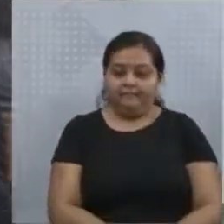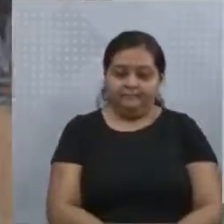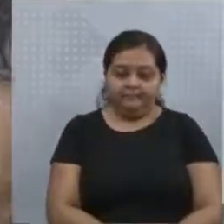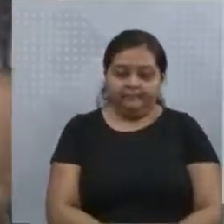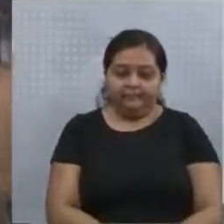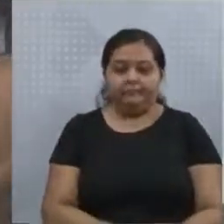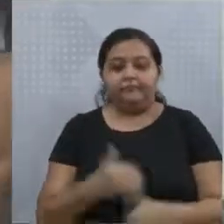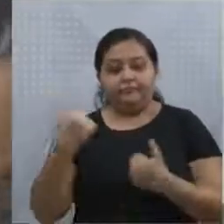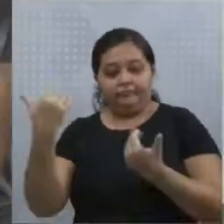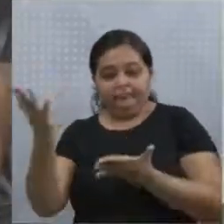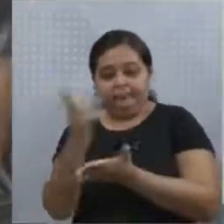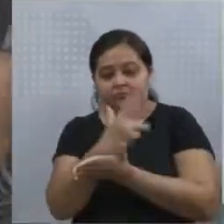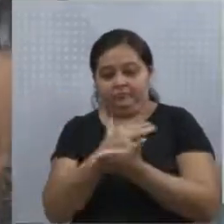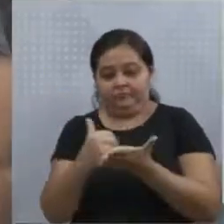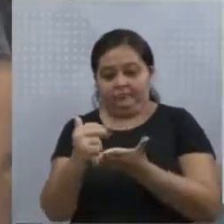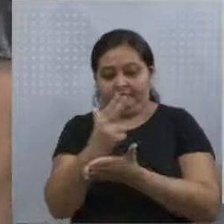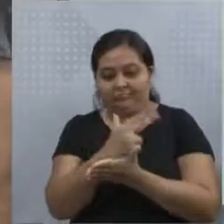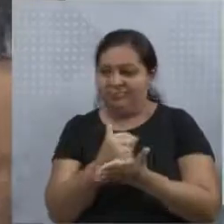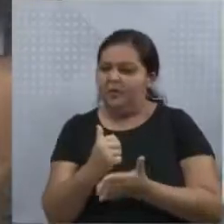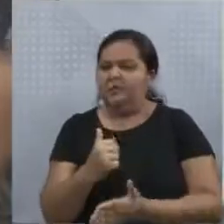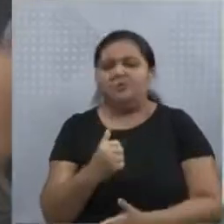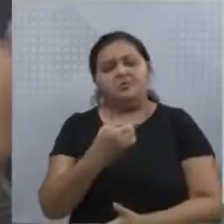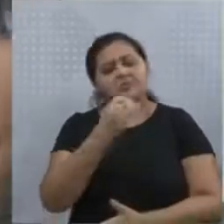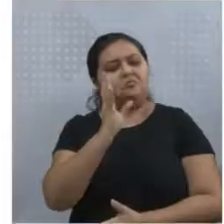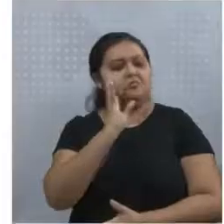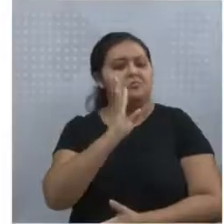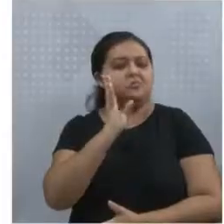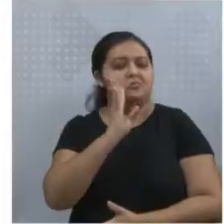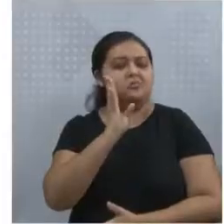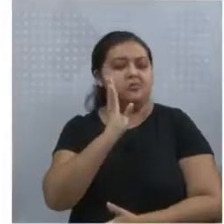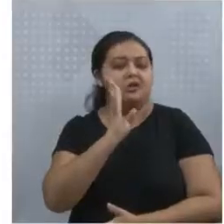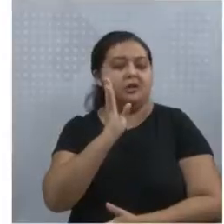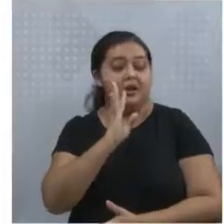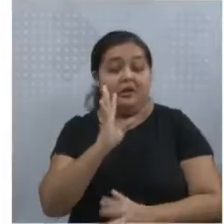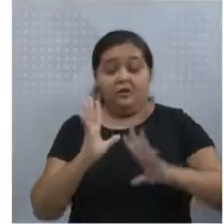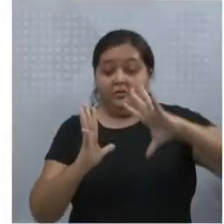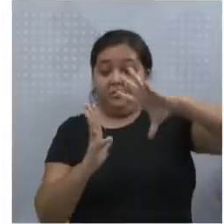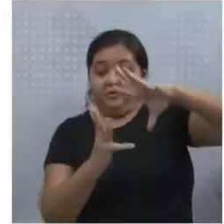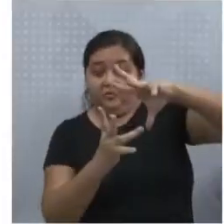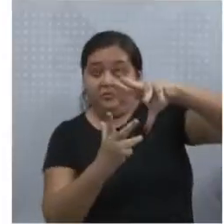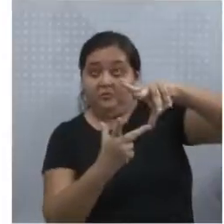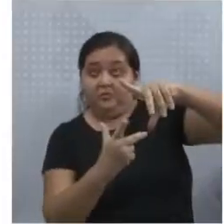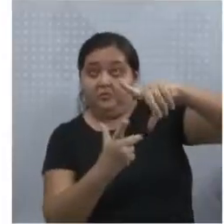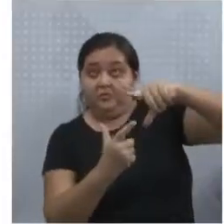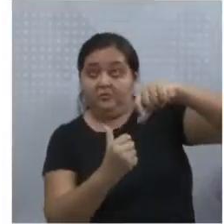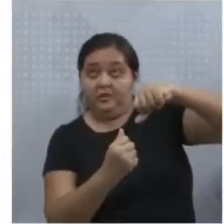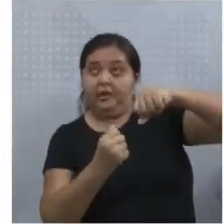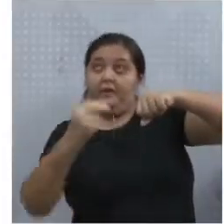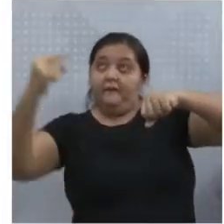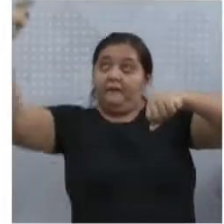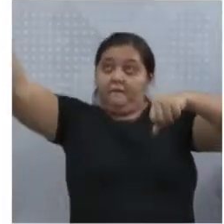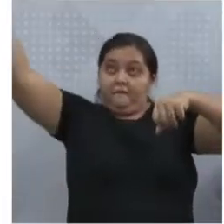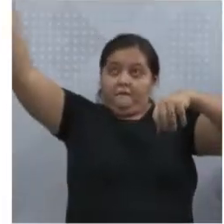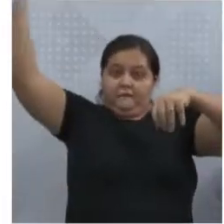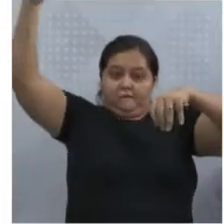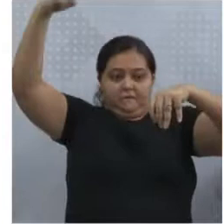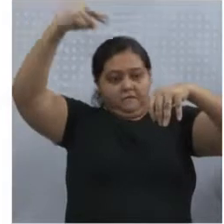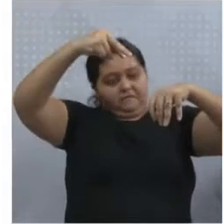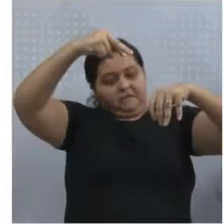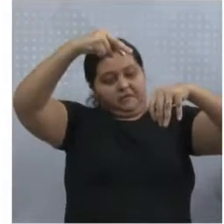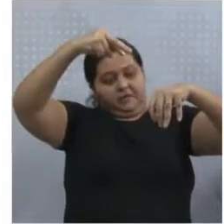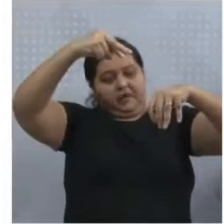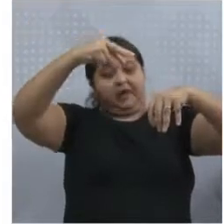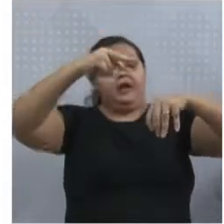E aqui coloquei esta imagem que eu achei muito interessante, já que o nosso planeta, quando é visto do espaço, foi chamado de